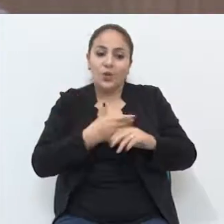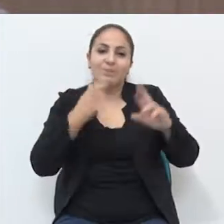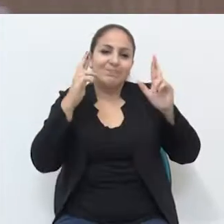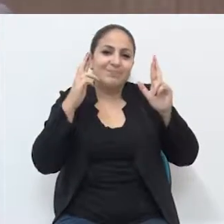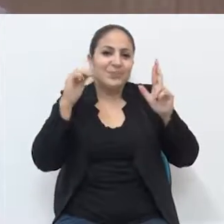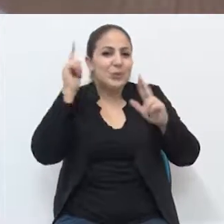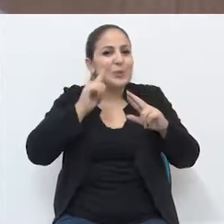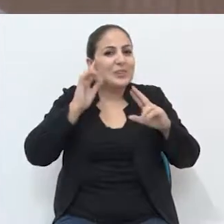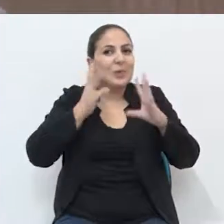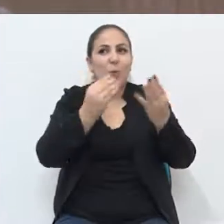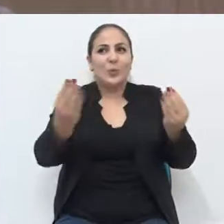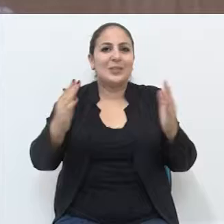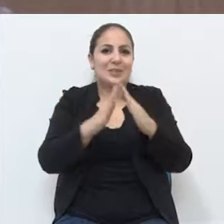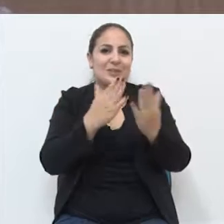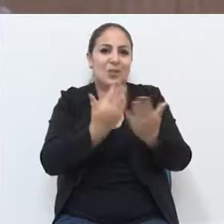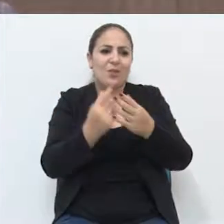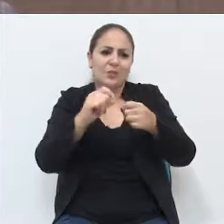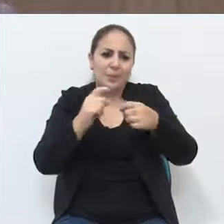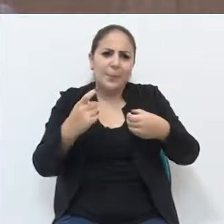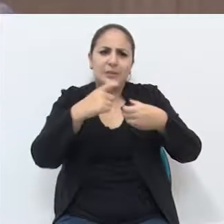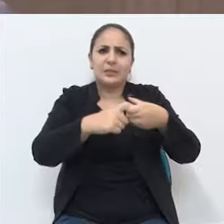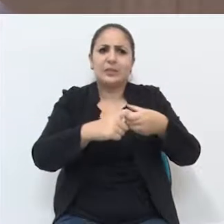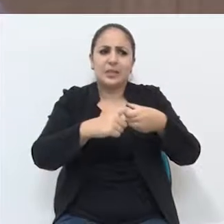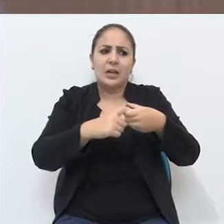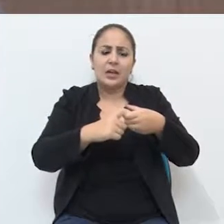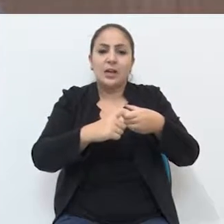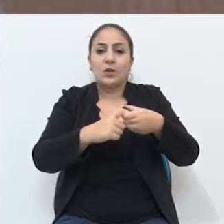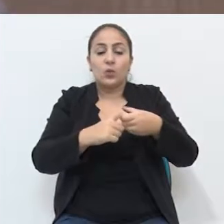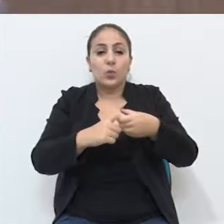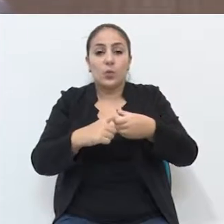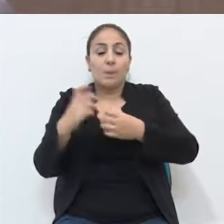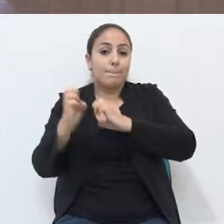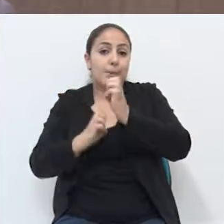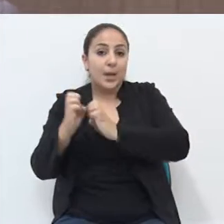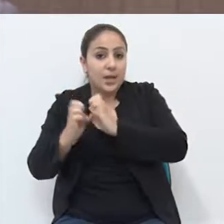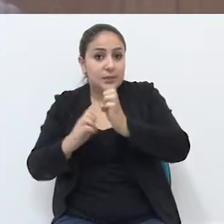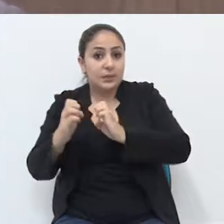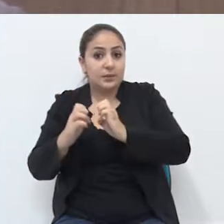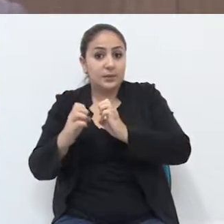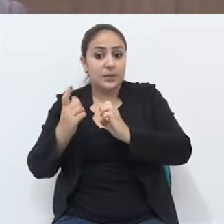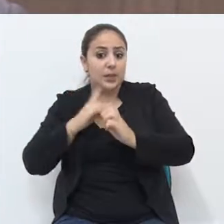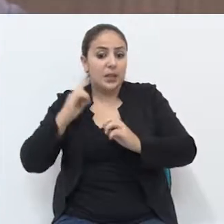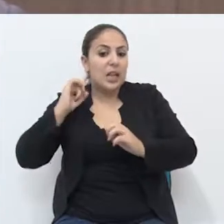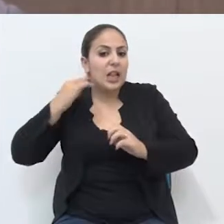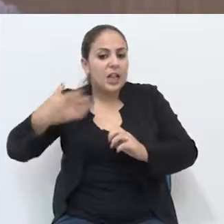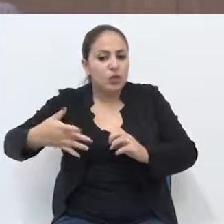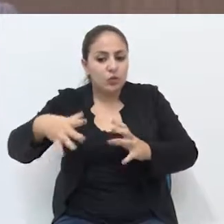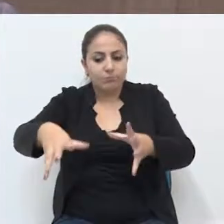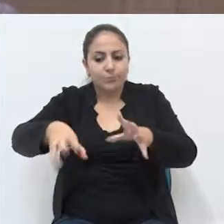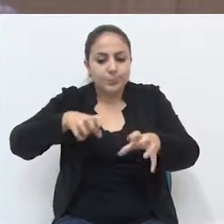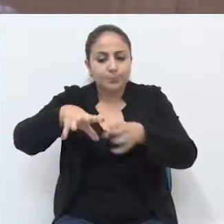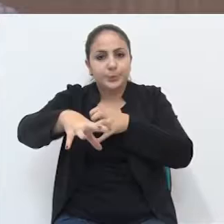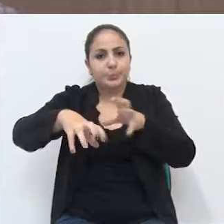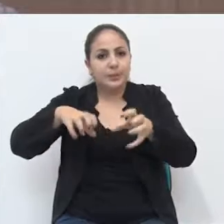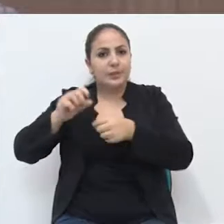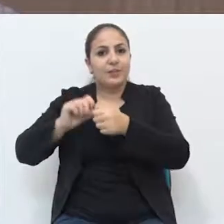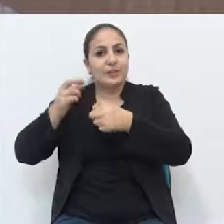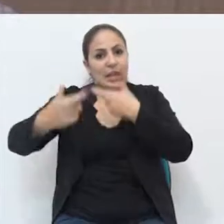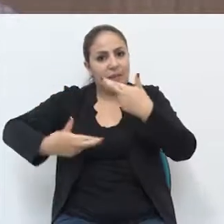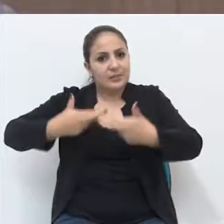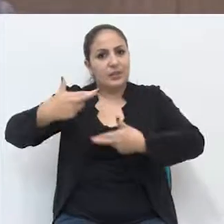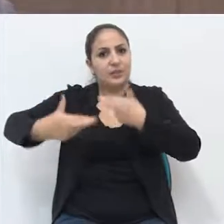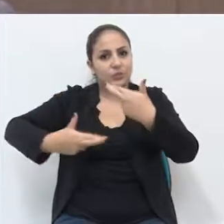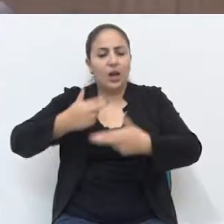todas as escolas. E que também faça parcerias com cooperativas de catadores de lixo aqui da nossa cidade e também com empresas que trabalham com a